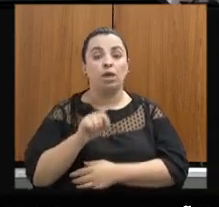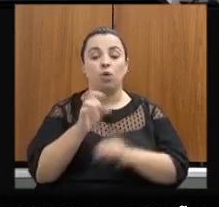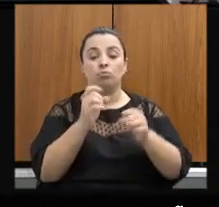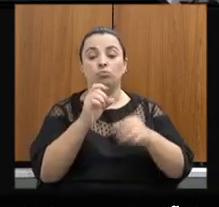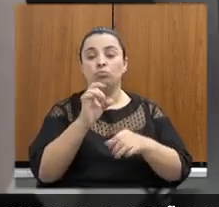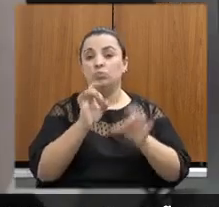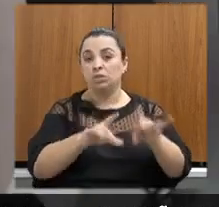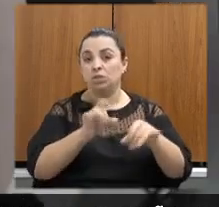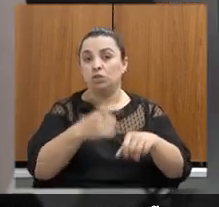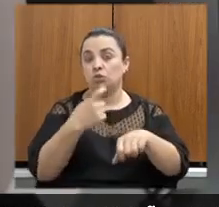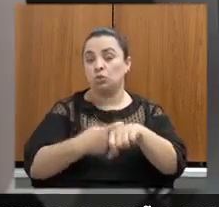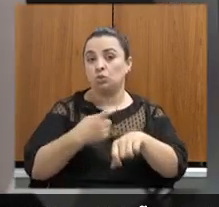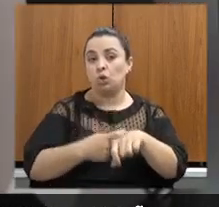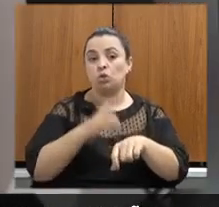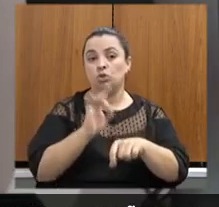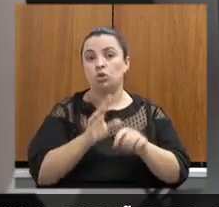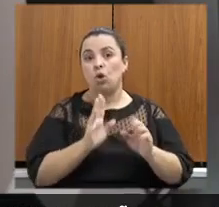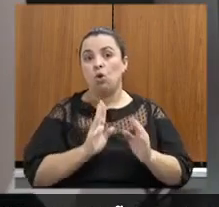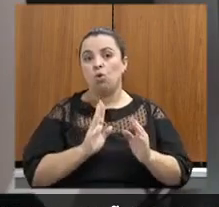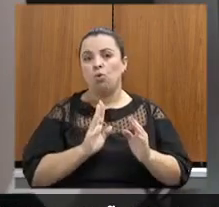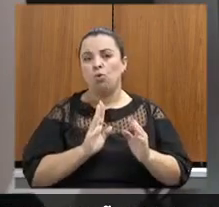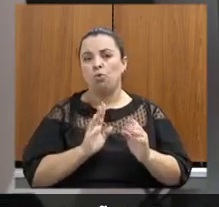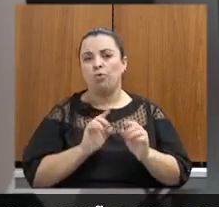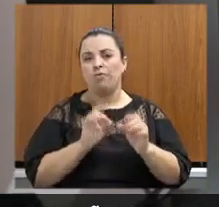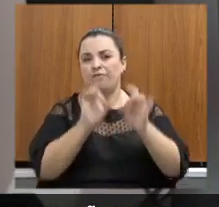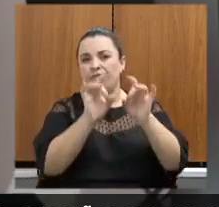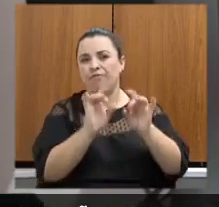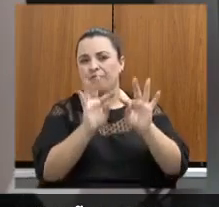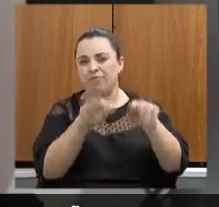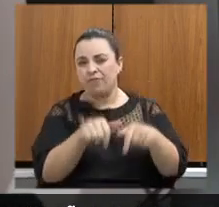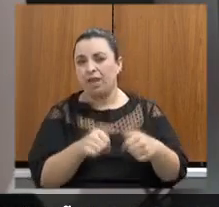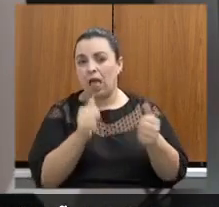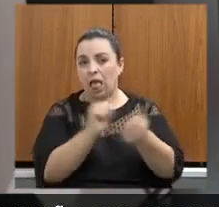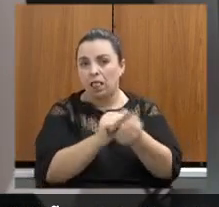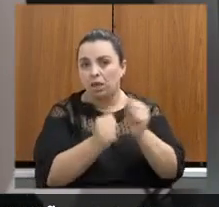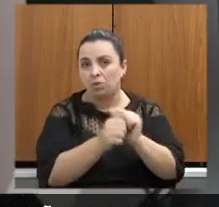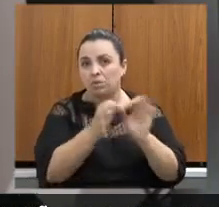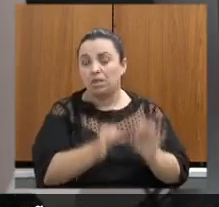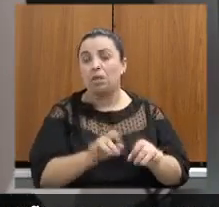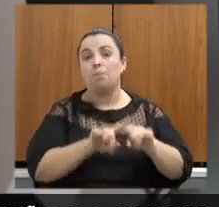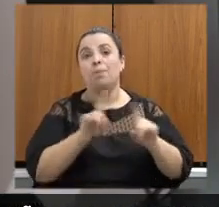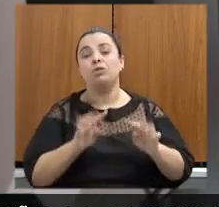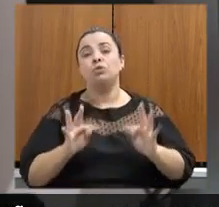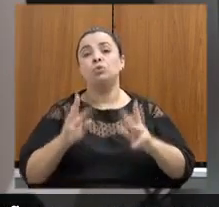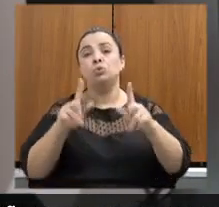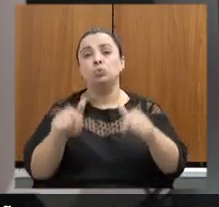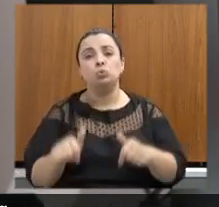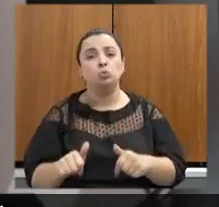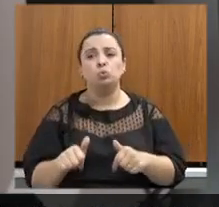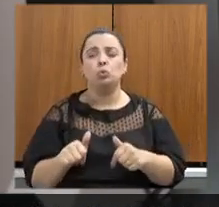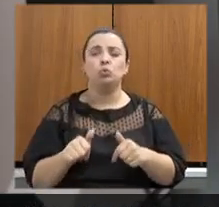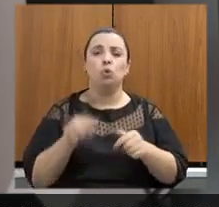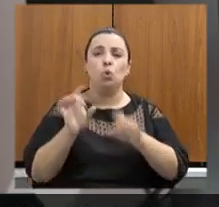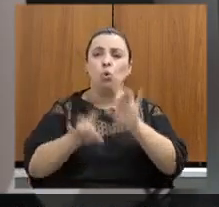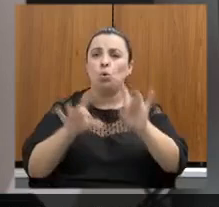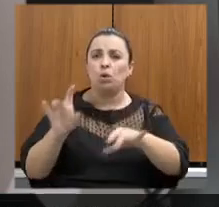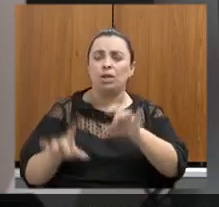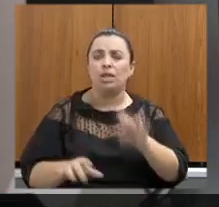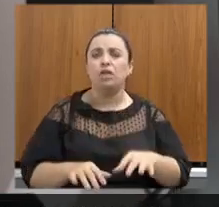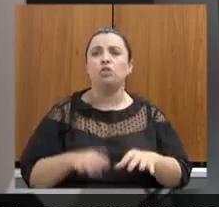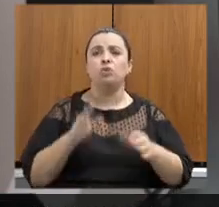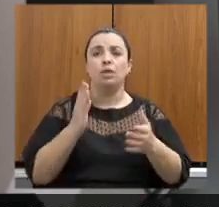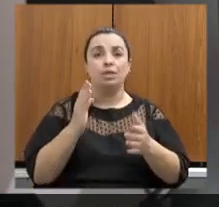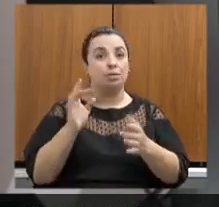garantir a destinação final adequada, mas também trabalhar em toda a sua cadeia da diminuição da geração, mas especialmente da coleta